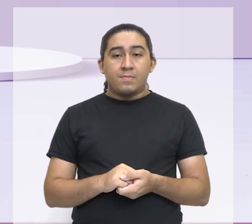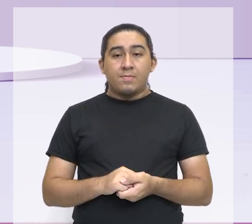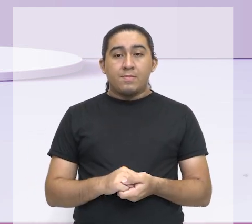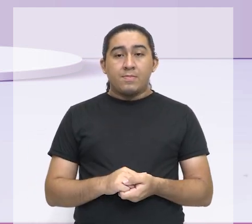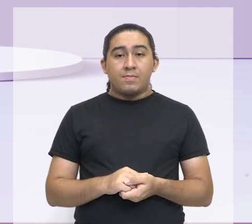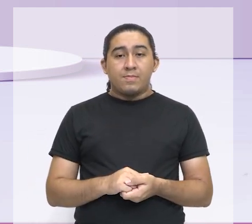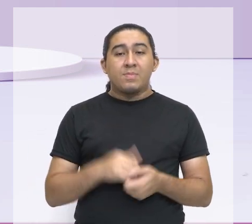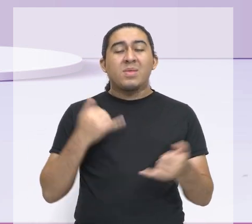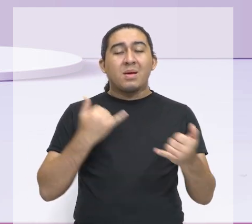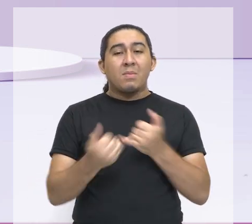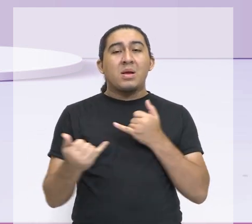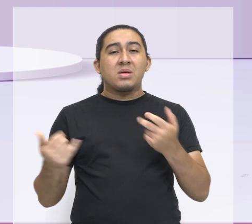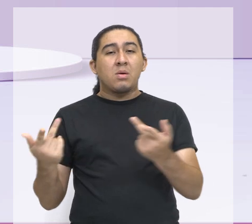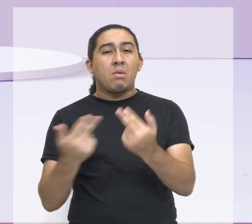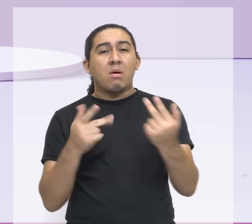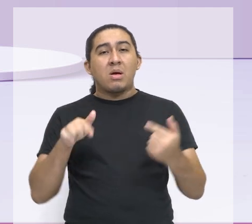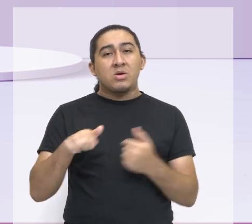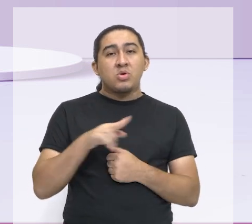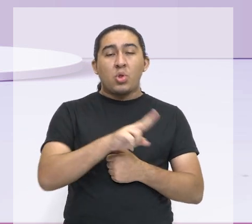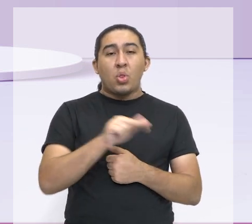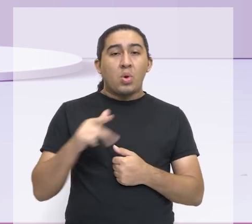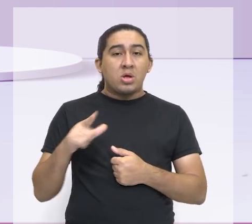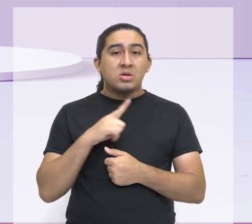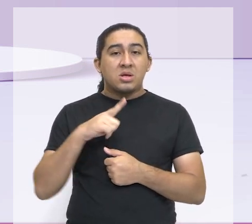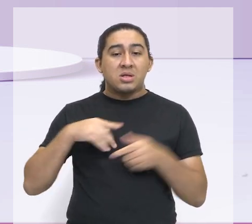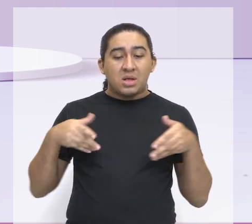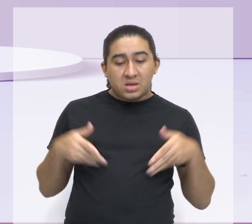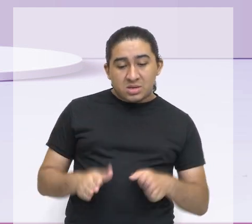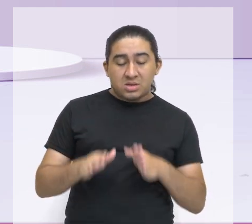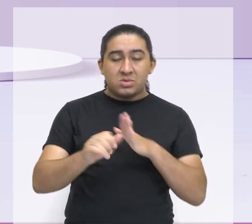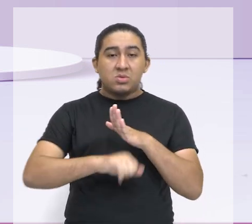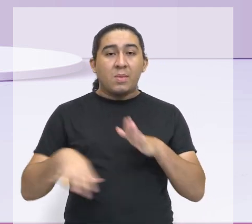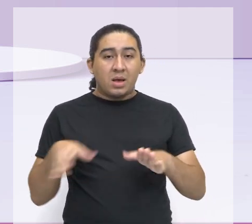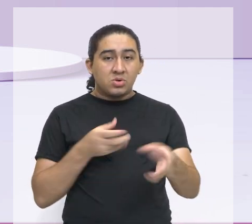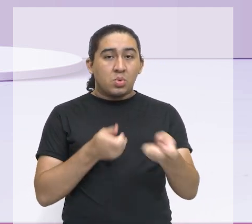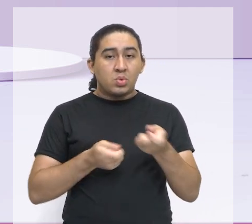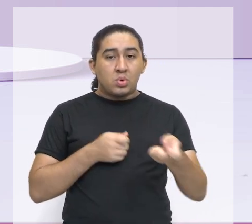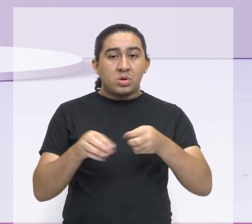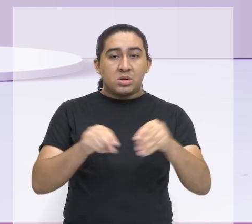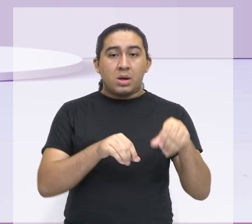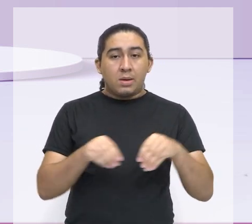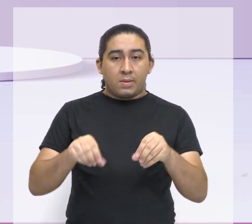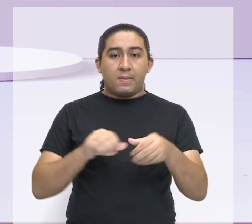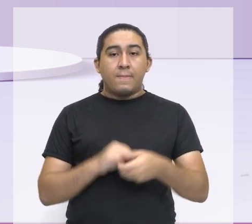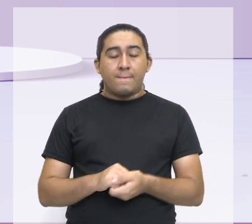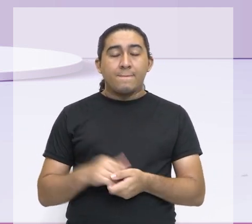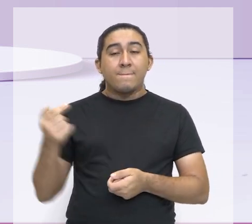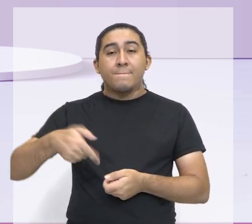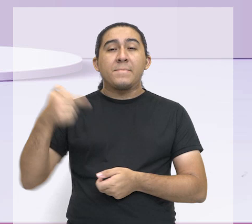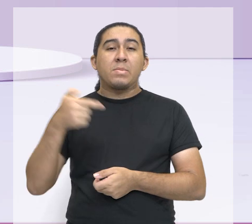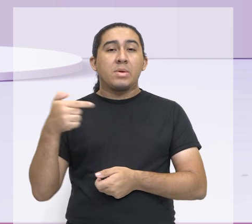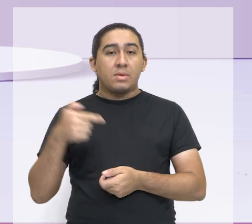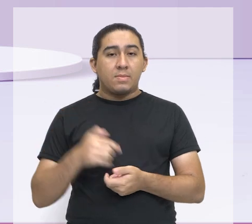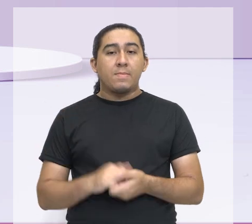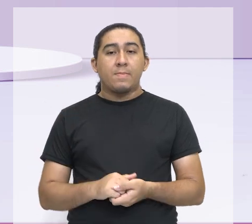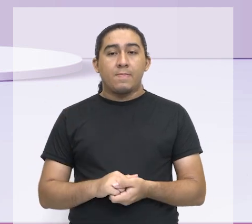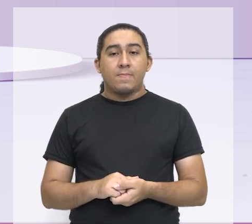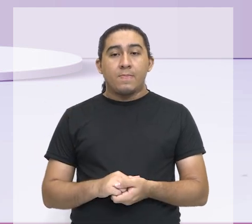como se eles nunca tivessem nascidos aqui, não fossem os donos das terras brasileiras, os primeiros a estar aqui.